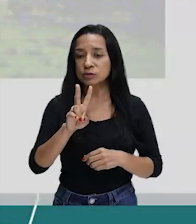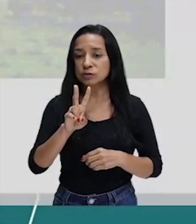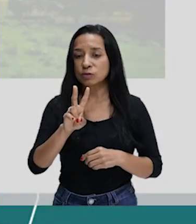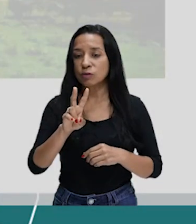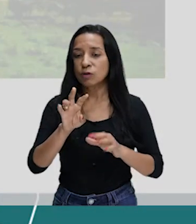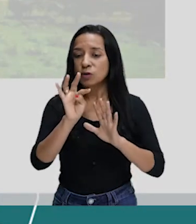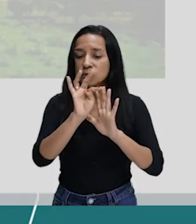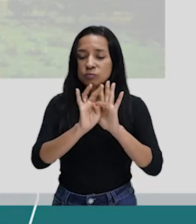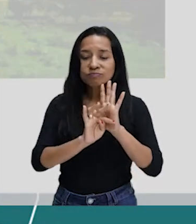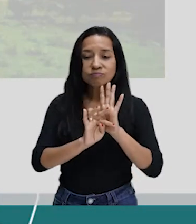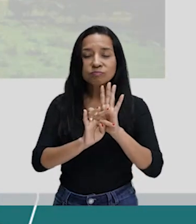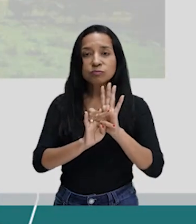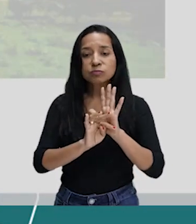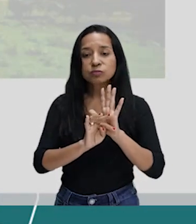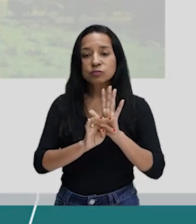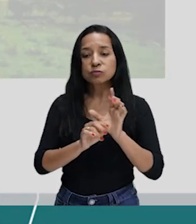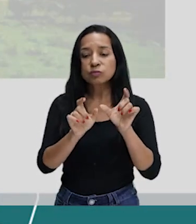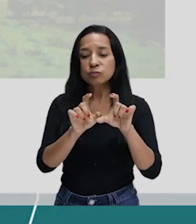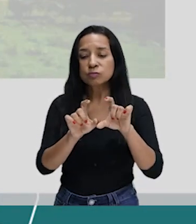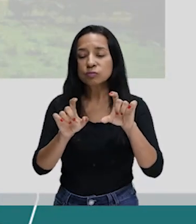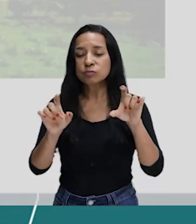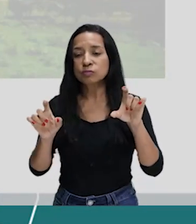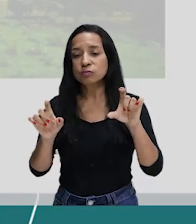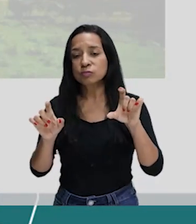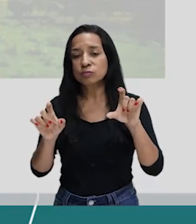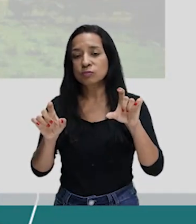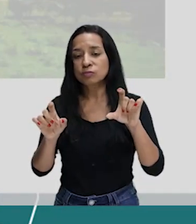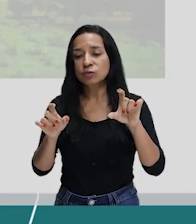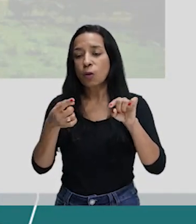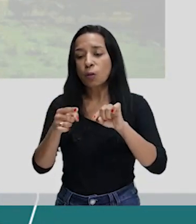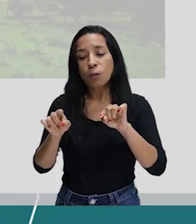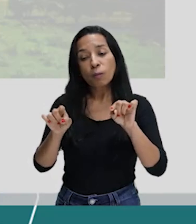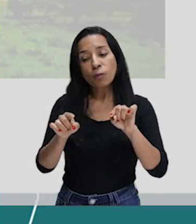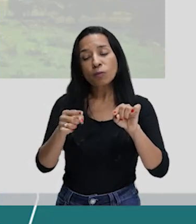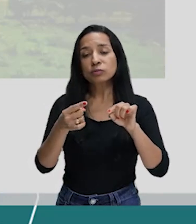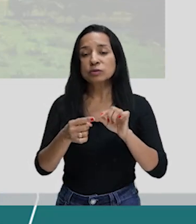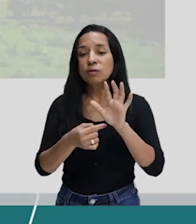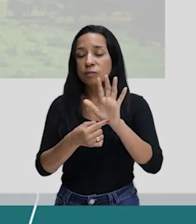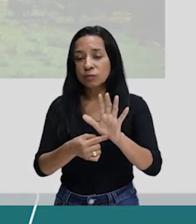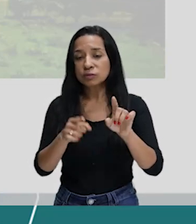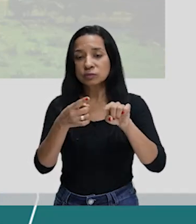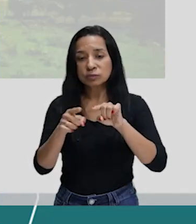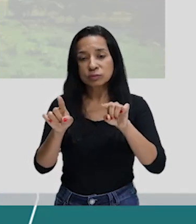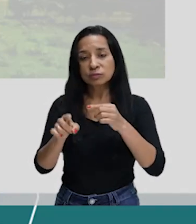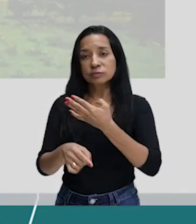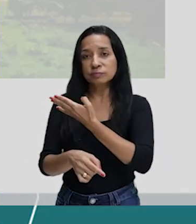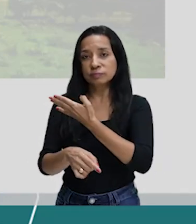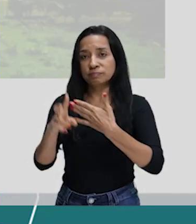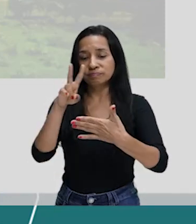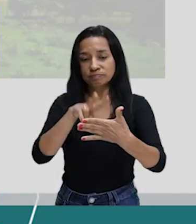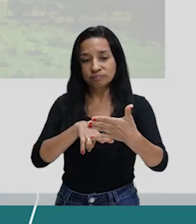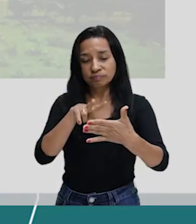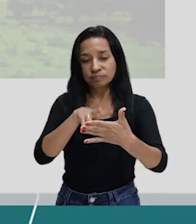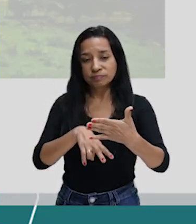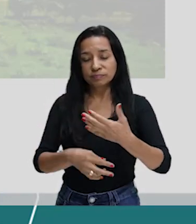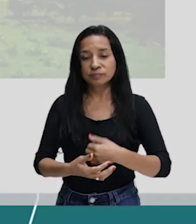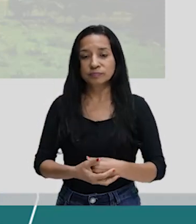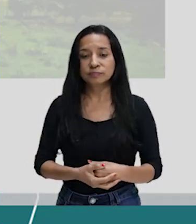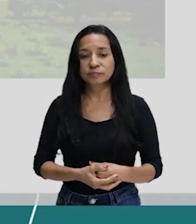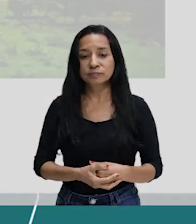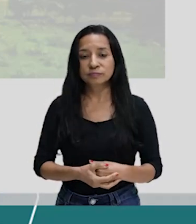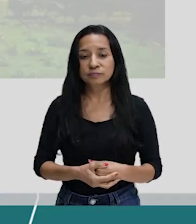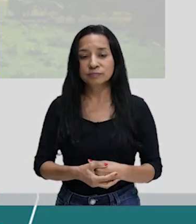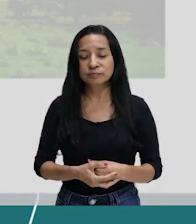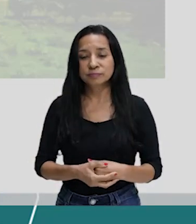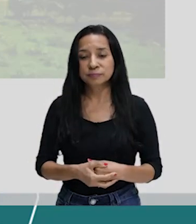aqui. Esse trecho é de uma canção que diz assim, ó... Era uma vez, um lugarzinho no meio do nada, com